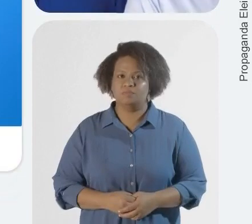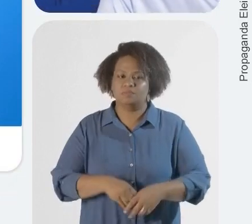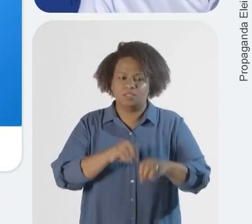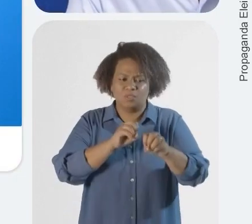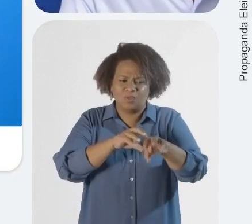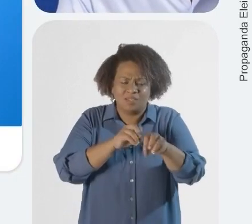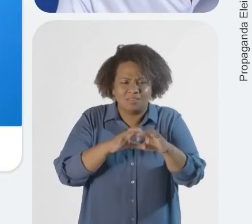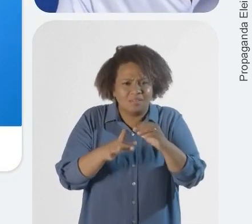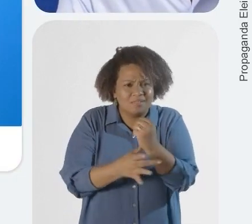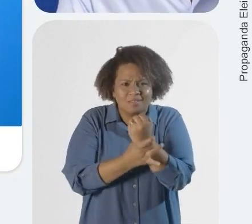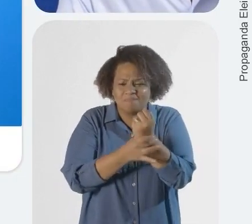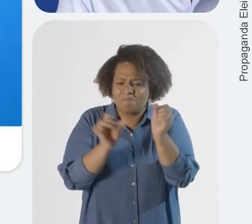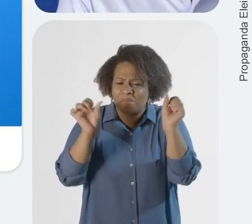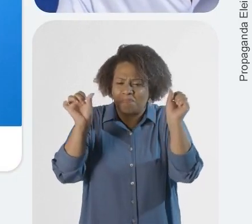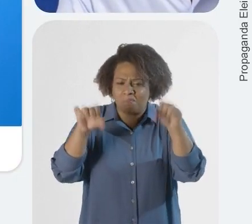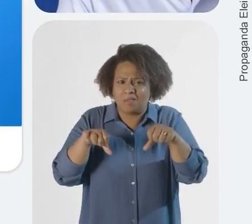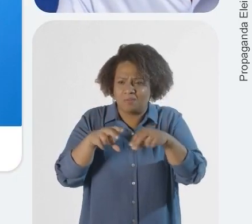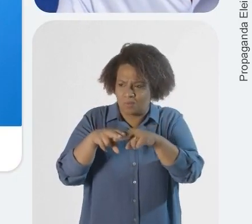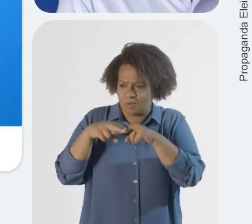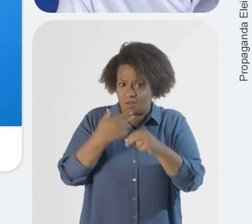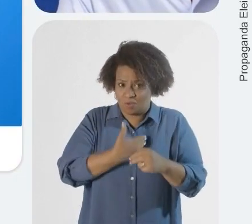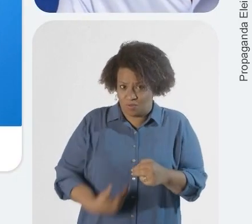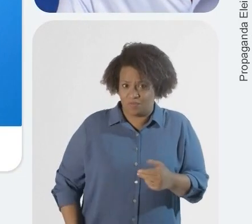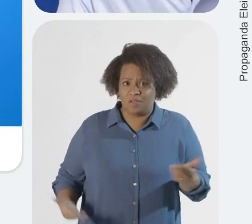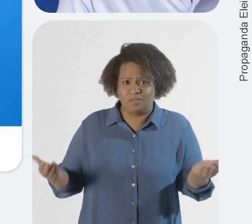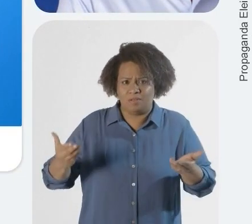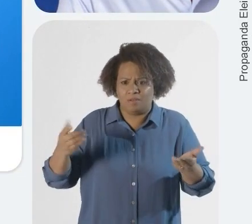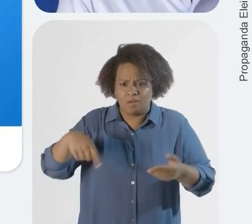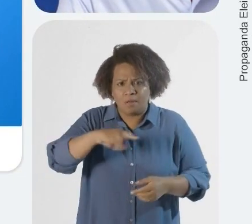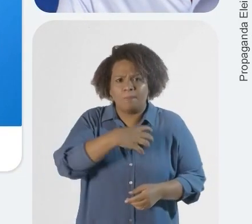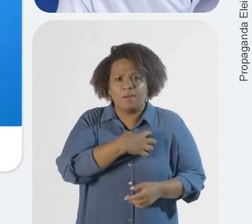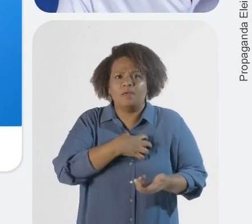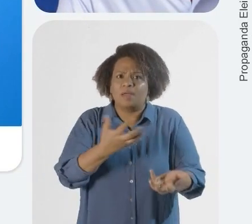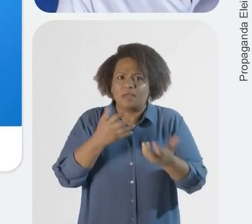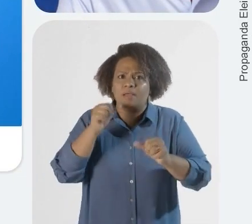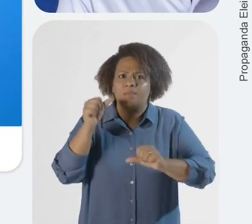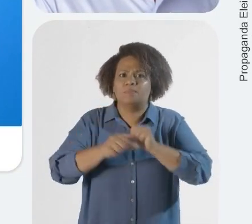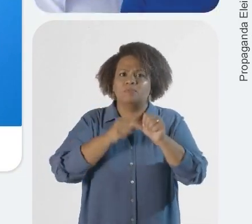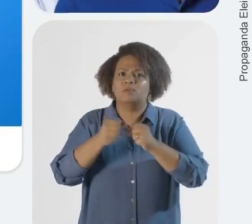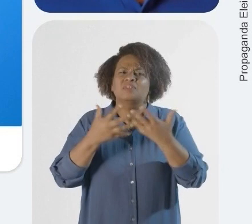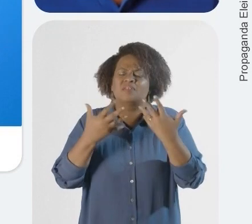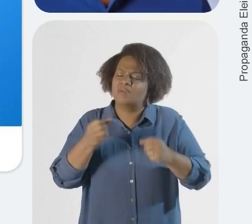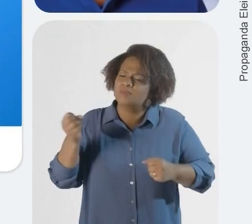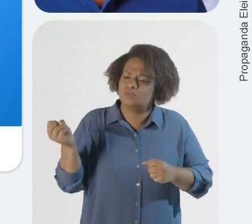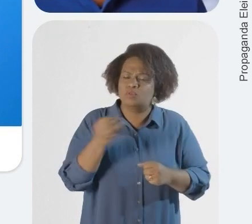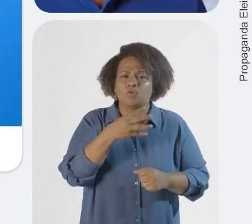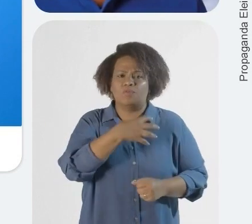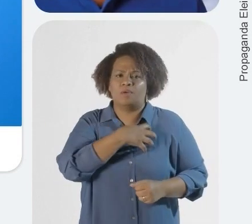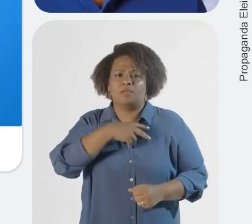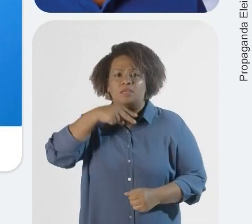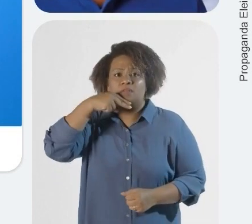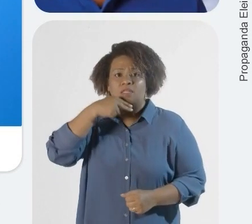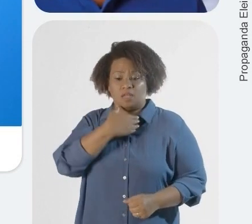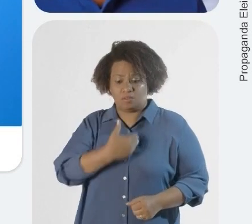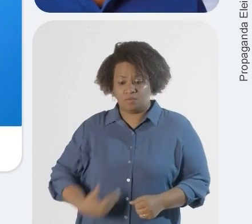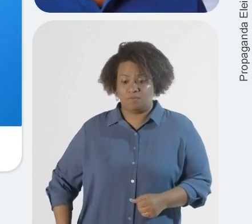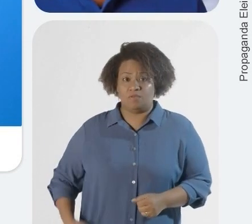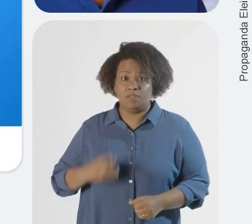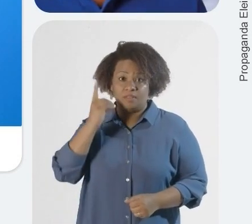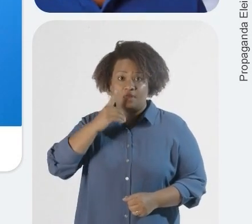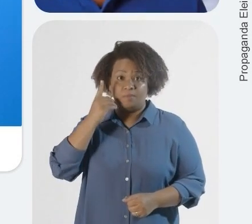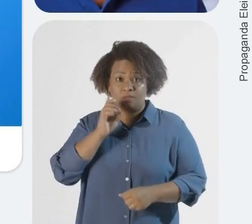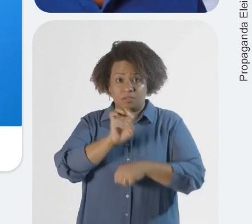Com a educação e segurança mal administradas pelo atual governo, os baianos querem mudança. Vamos reconstruir a Bahia com o neto